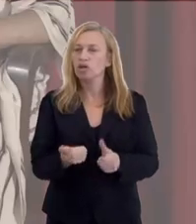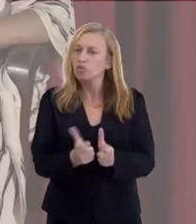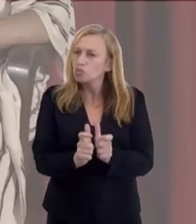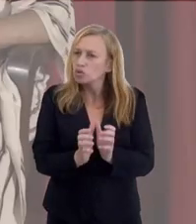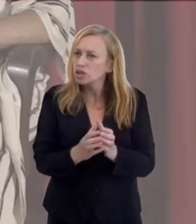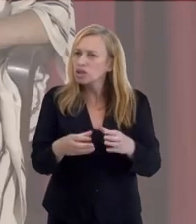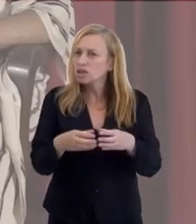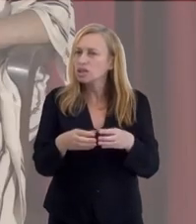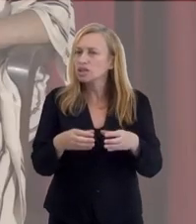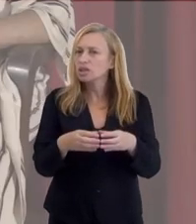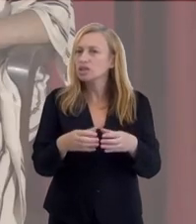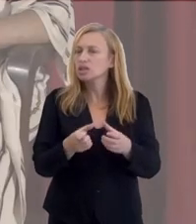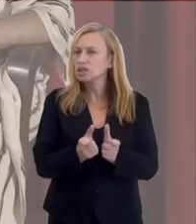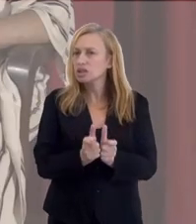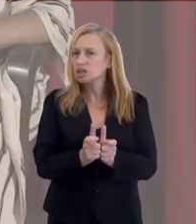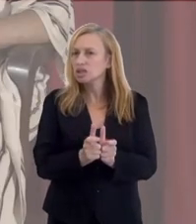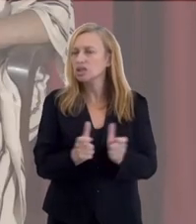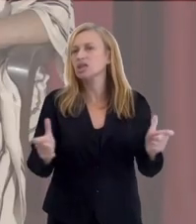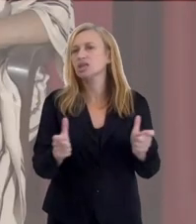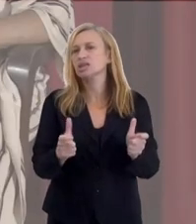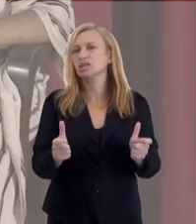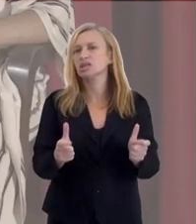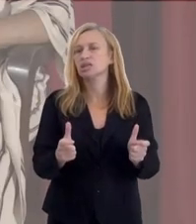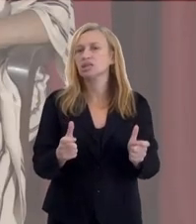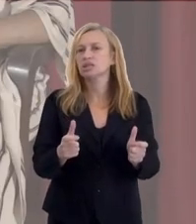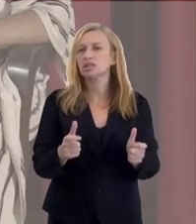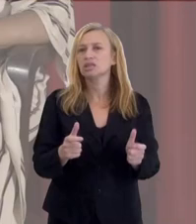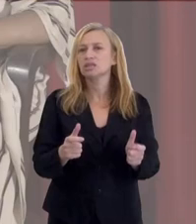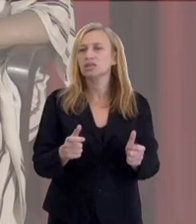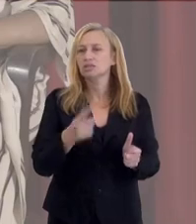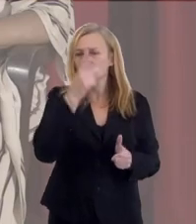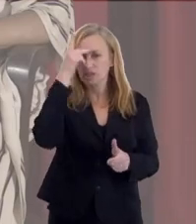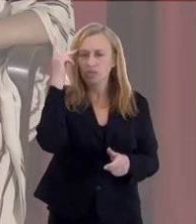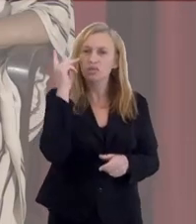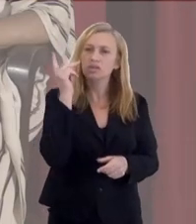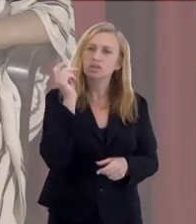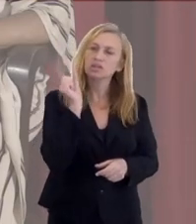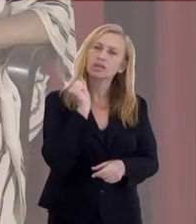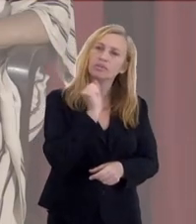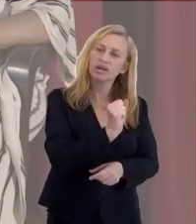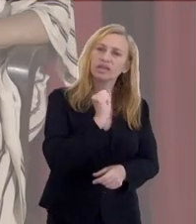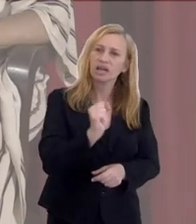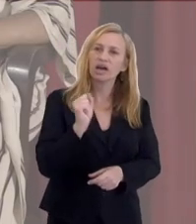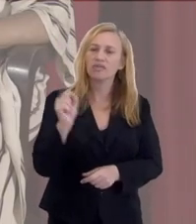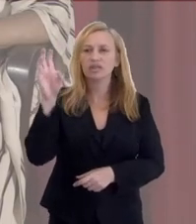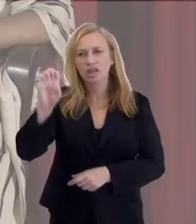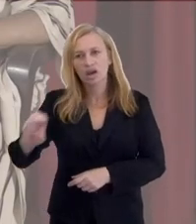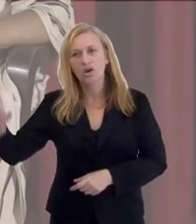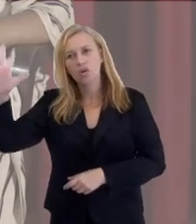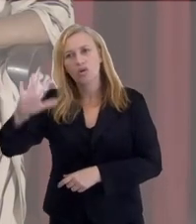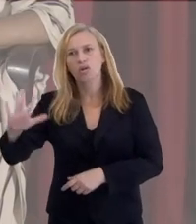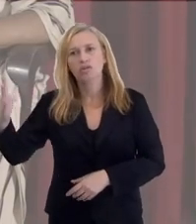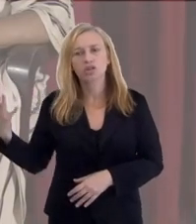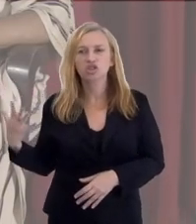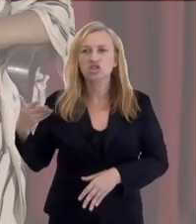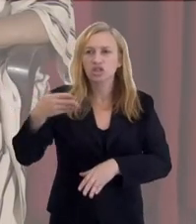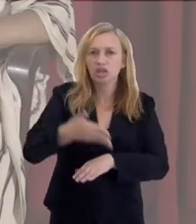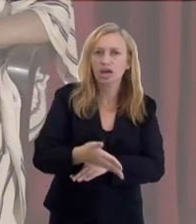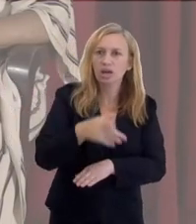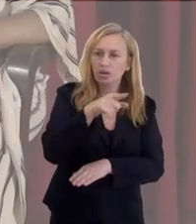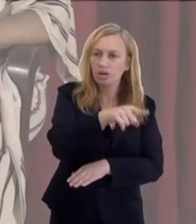povo godo e visigodo, que eram os grandes assassinos da Europa